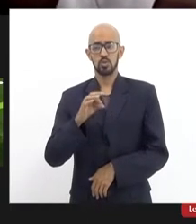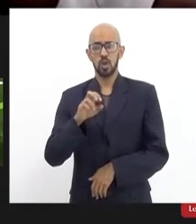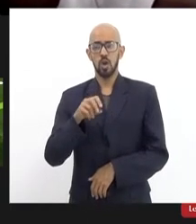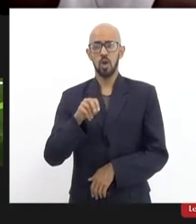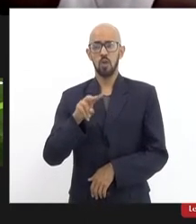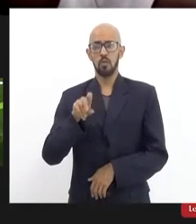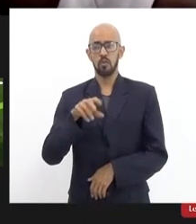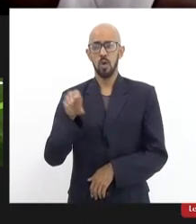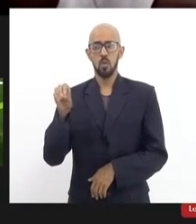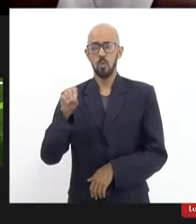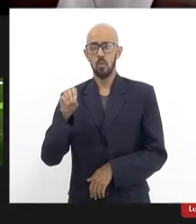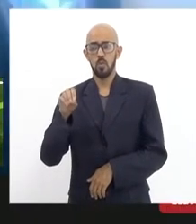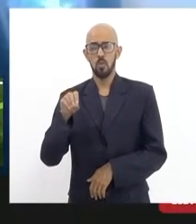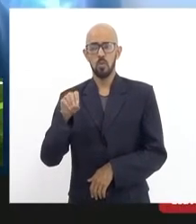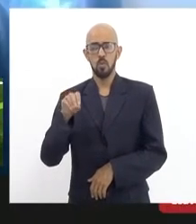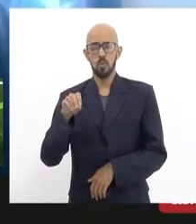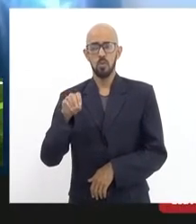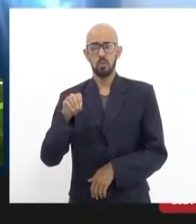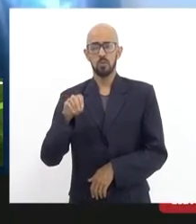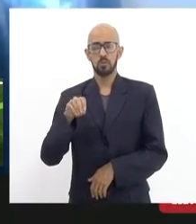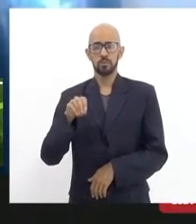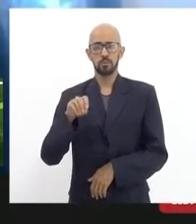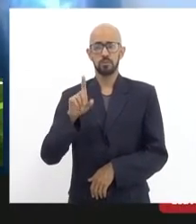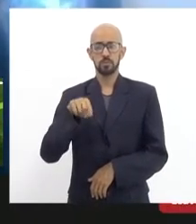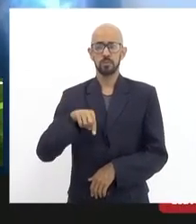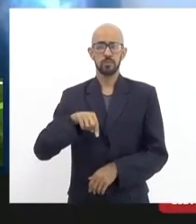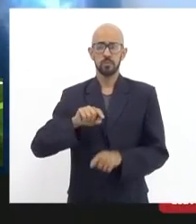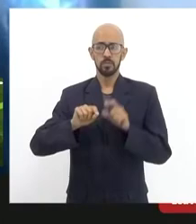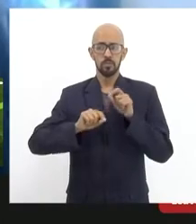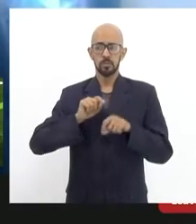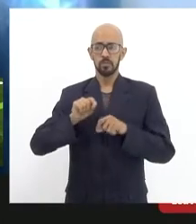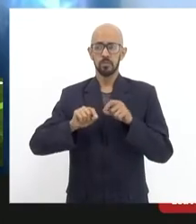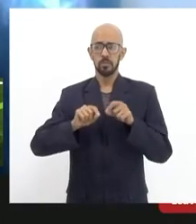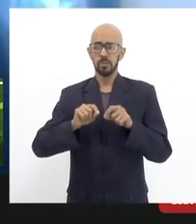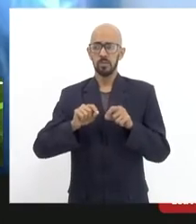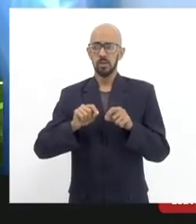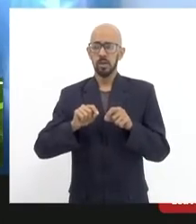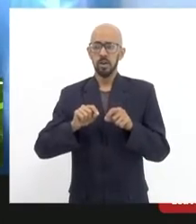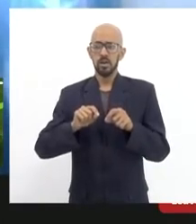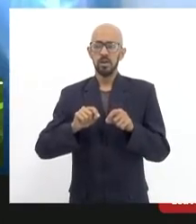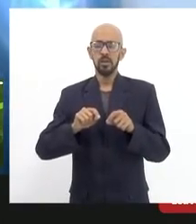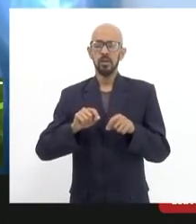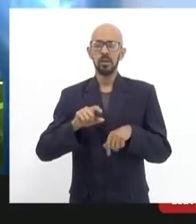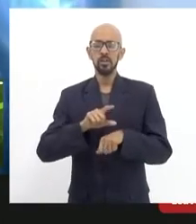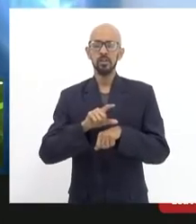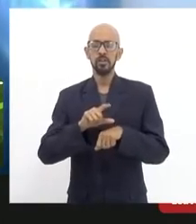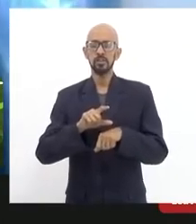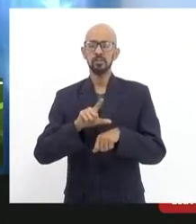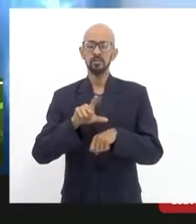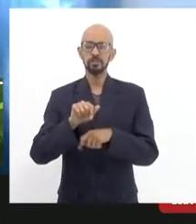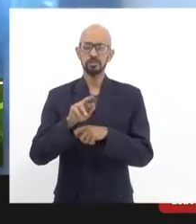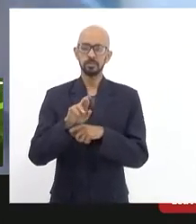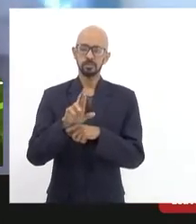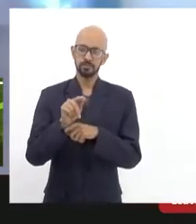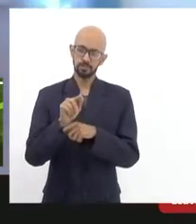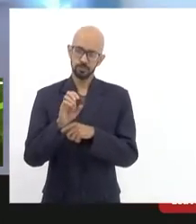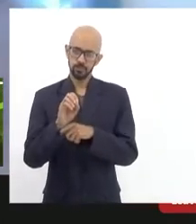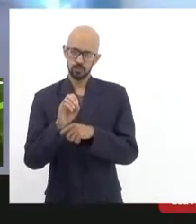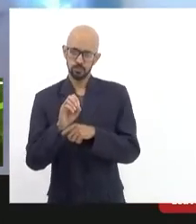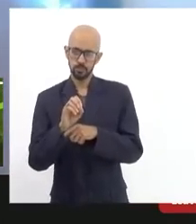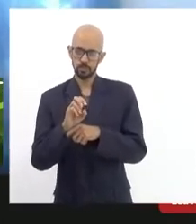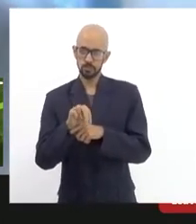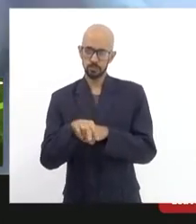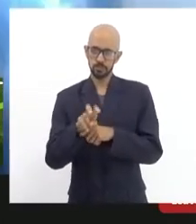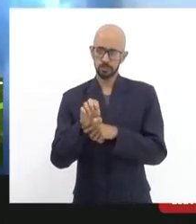exatamente do Largo das Neves do Cristóvão Barcelos então